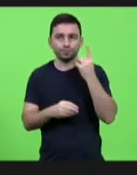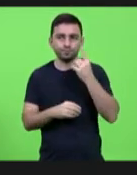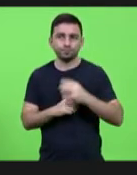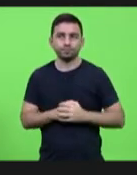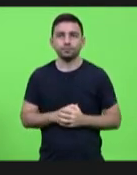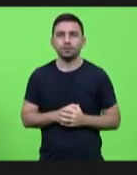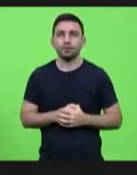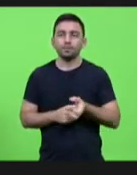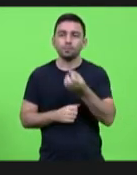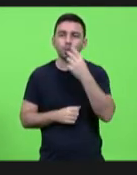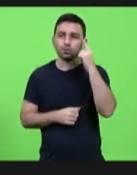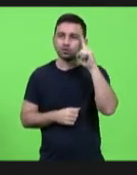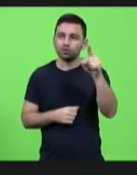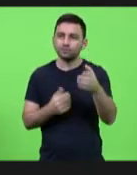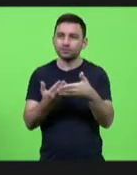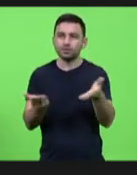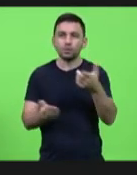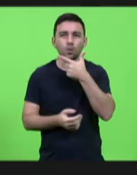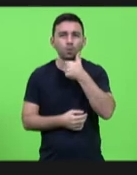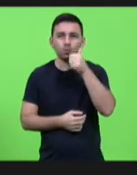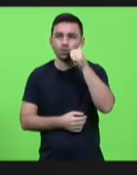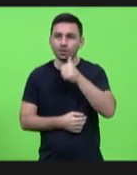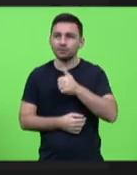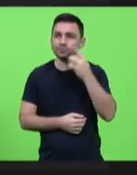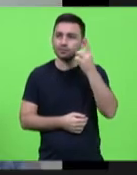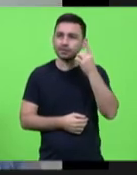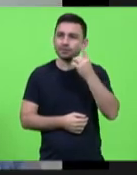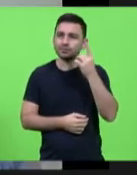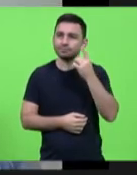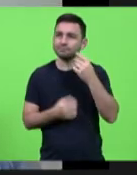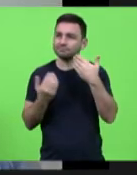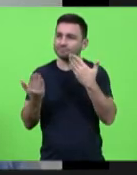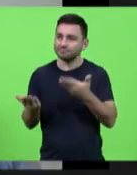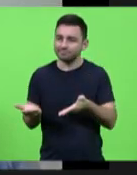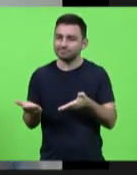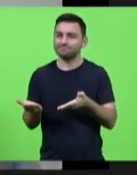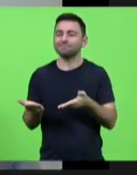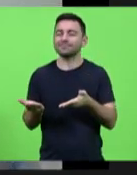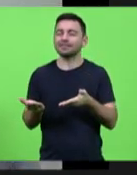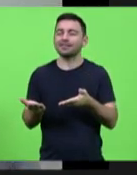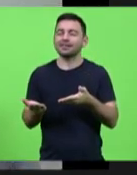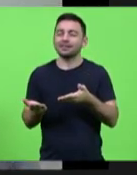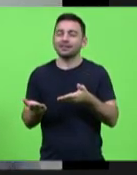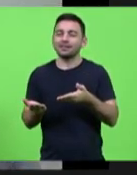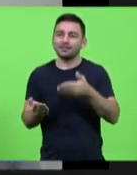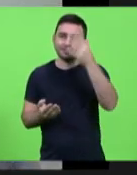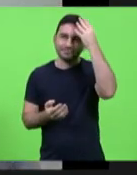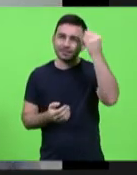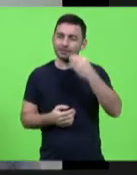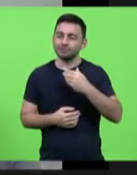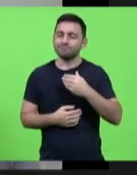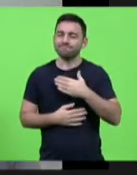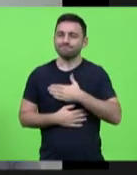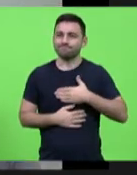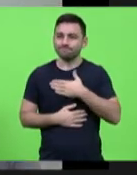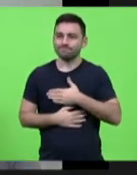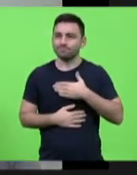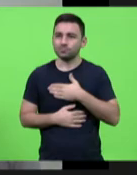Bom dia a todos e a todas. Deputado da Caminati, satisfação em poder estar mais uma vez numa caminhada